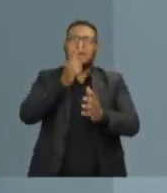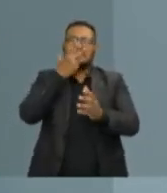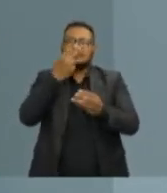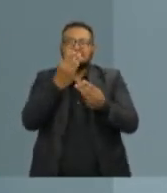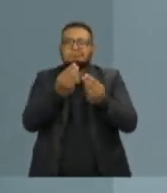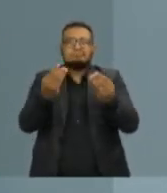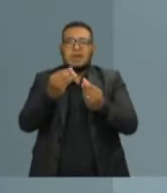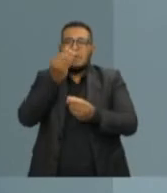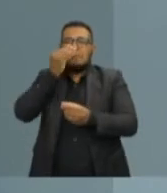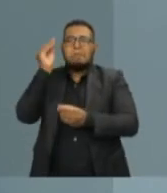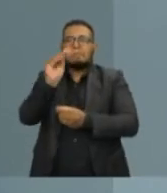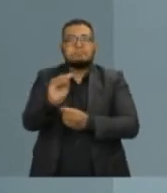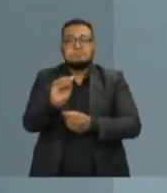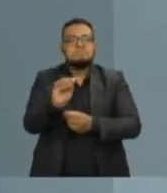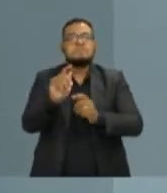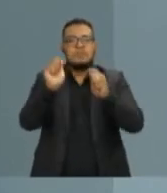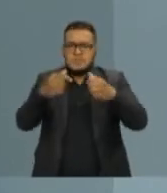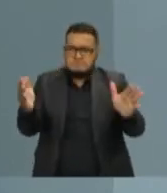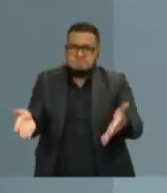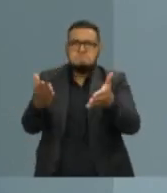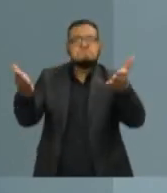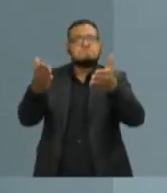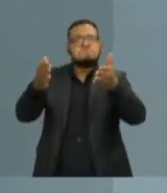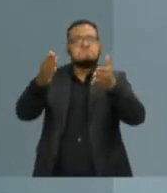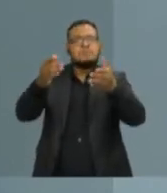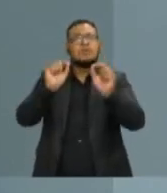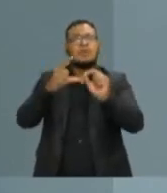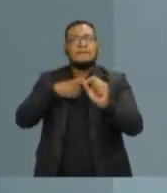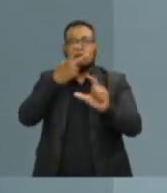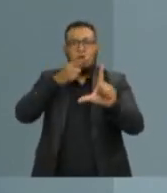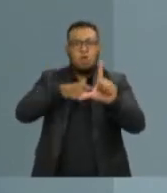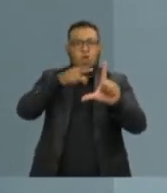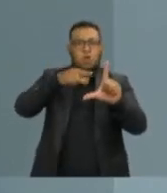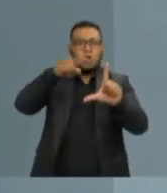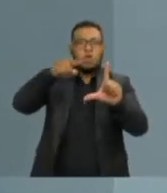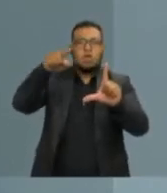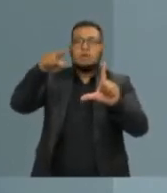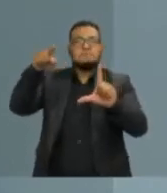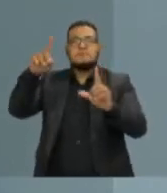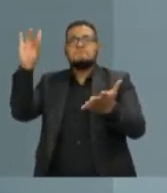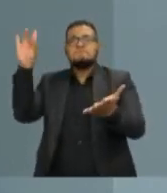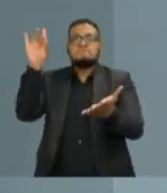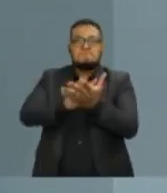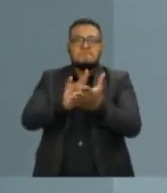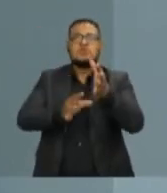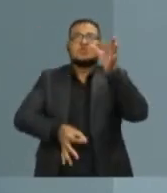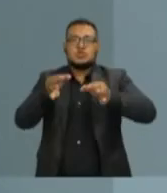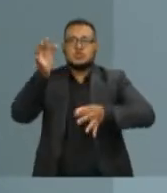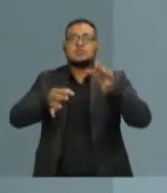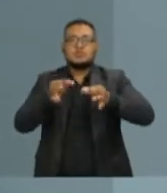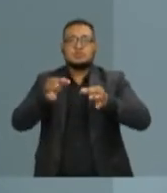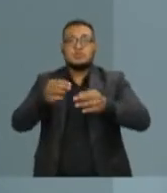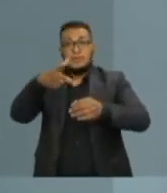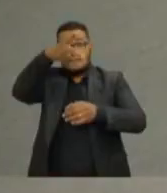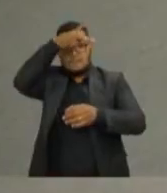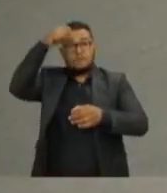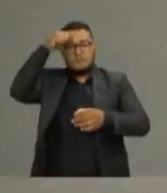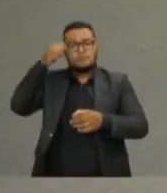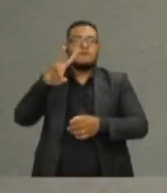Nós geramos dignidade na vida dessas pessoas. Transformamos números em justiça social. E é isso que faremos como prefeito.